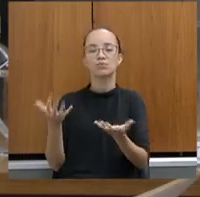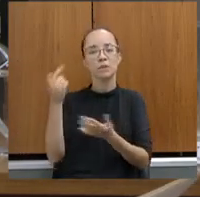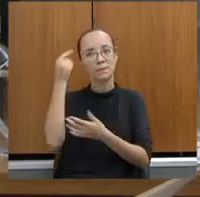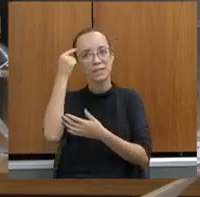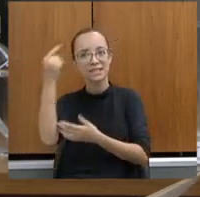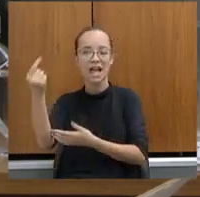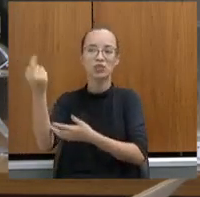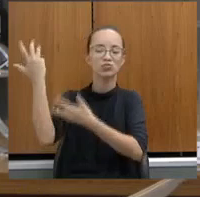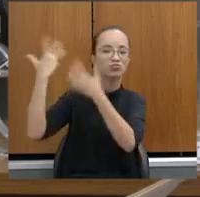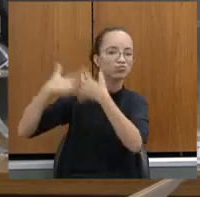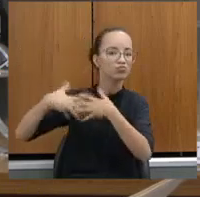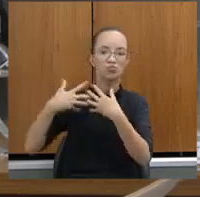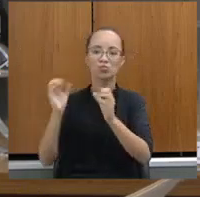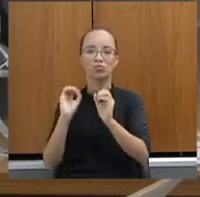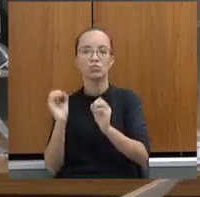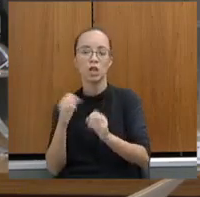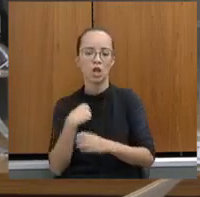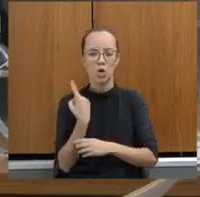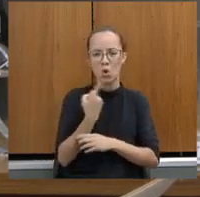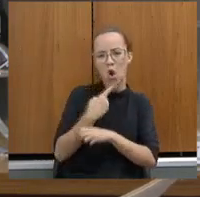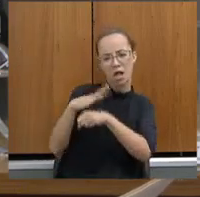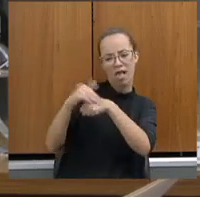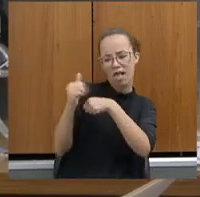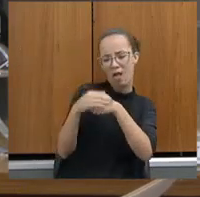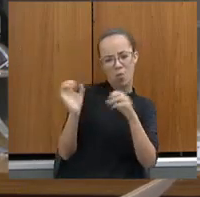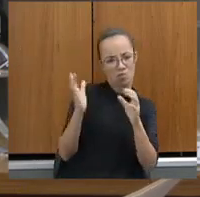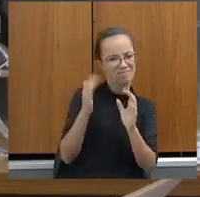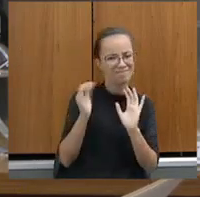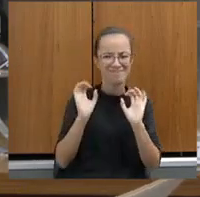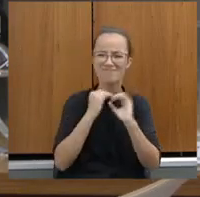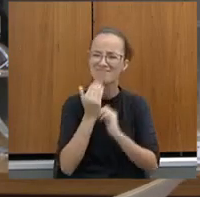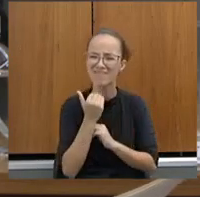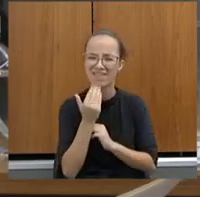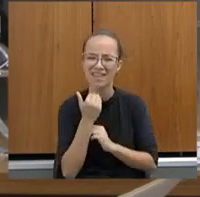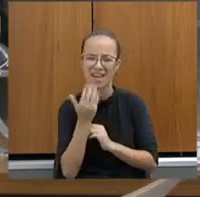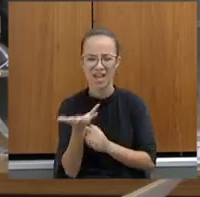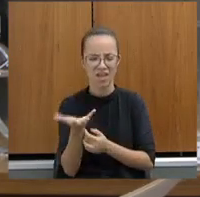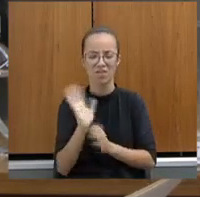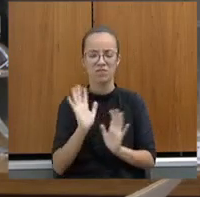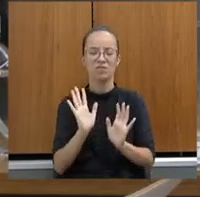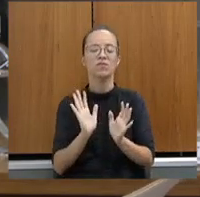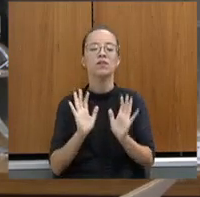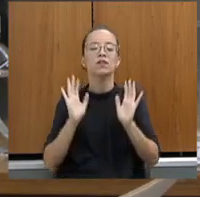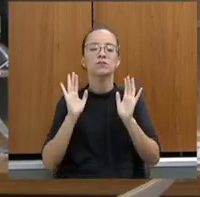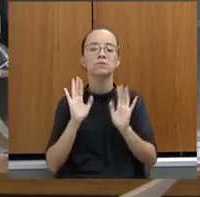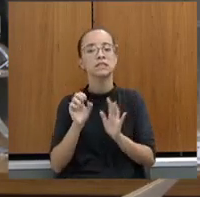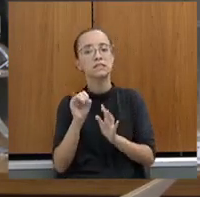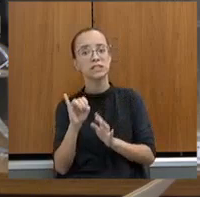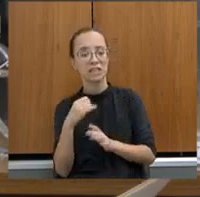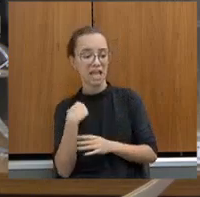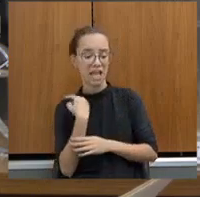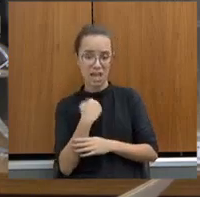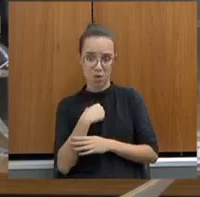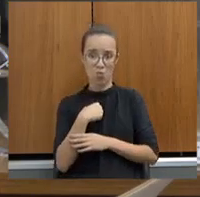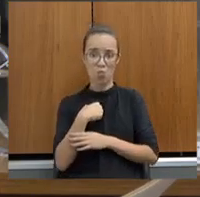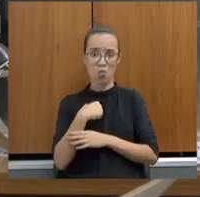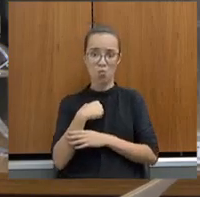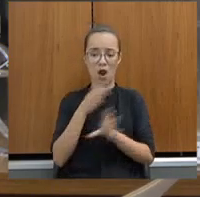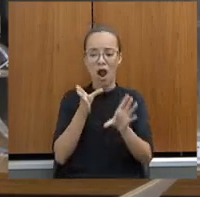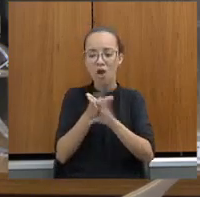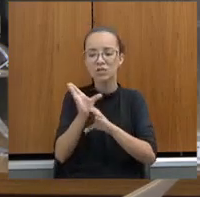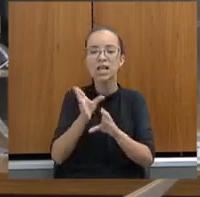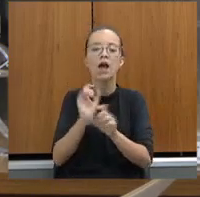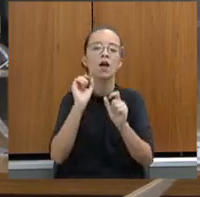nada por ele. Ninguém aqui está passando a mão na cabeça do preso, não quero que você me entenda de forma equivocada, não é isso. Mas, se eu não oportunizar o